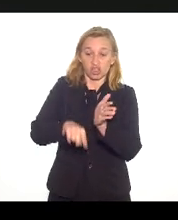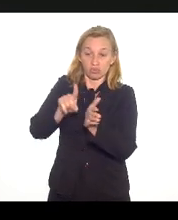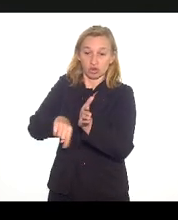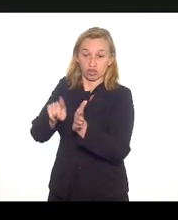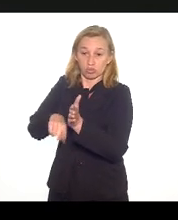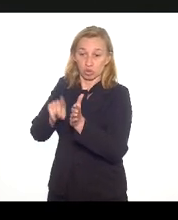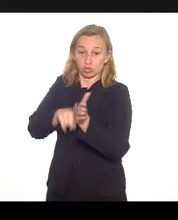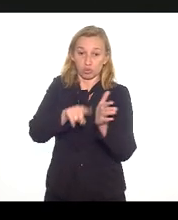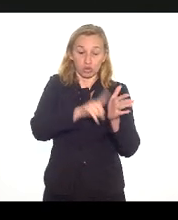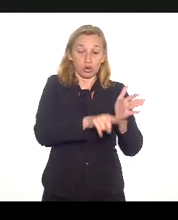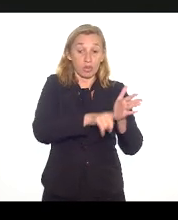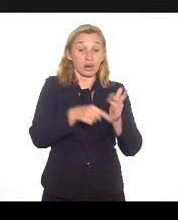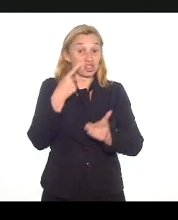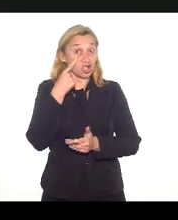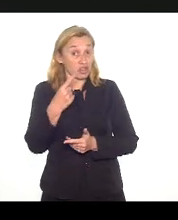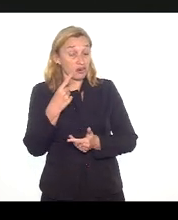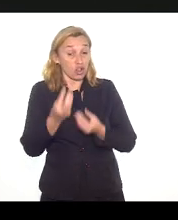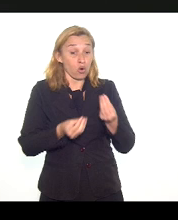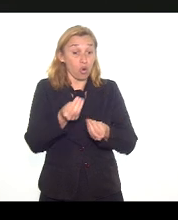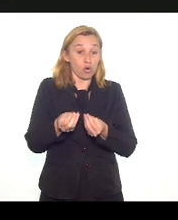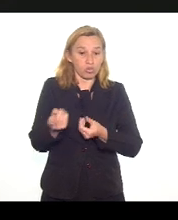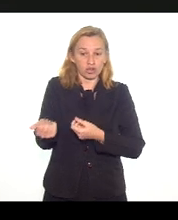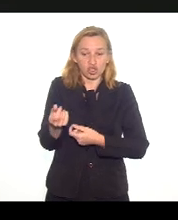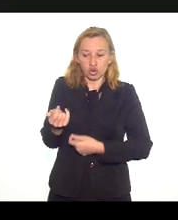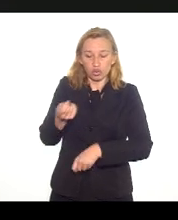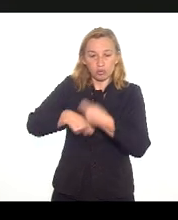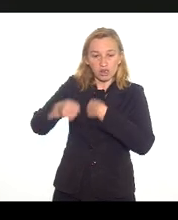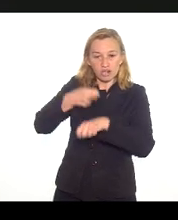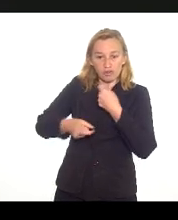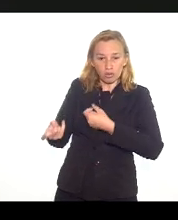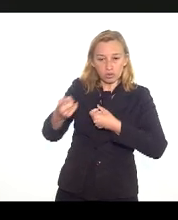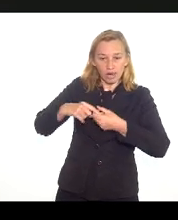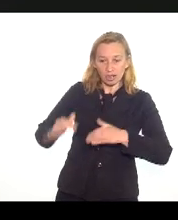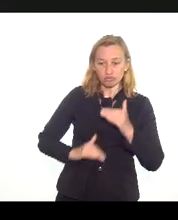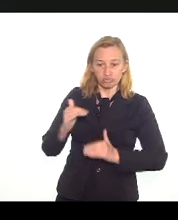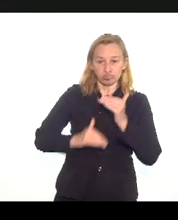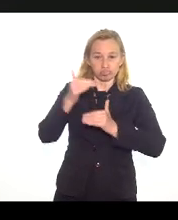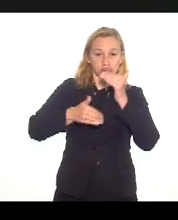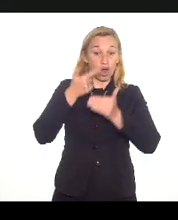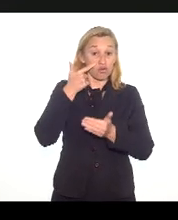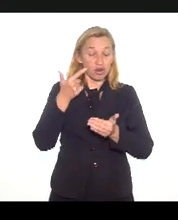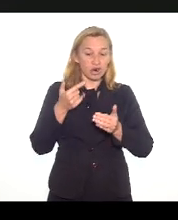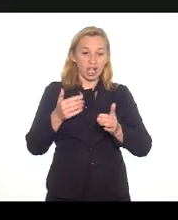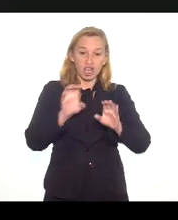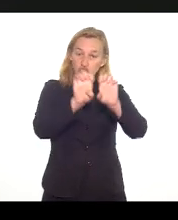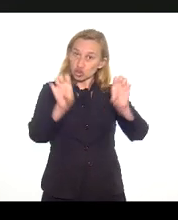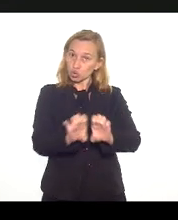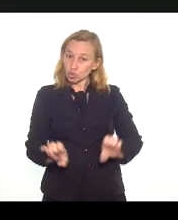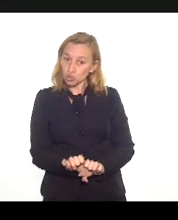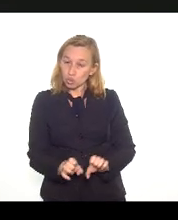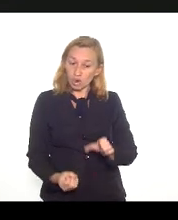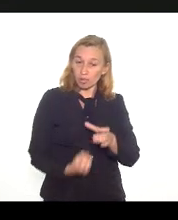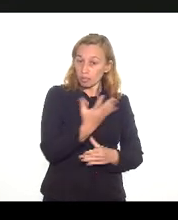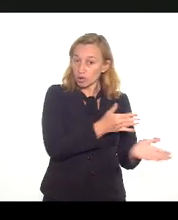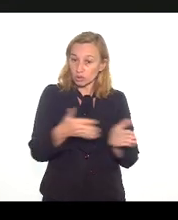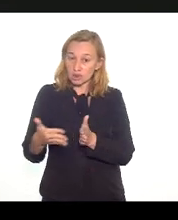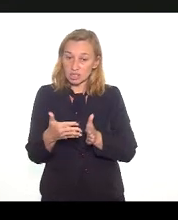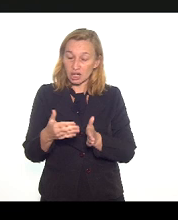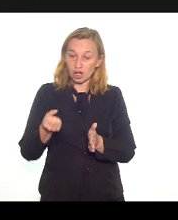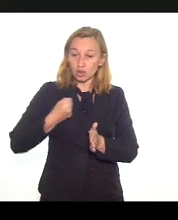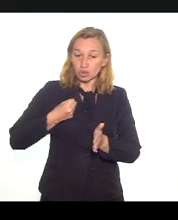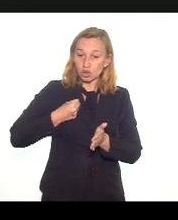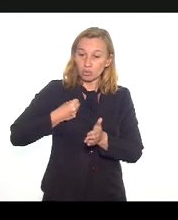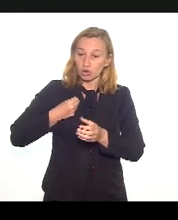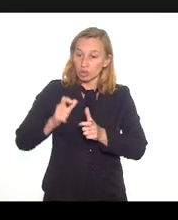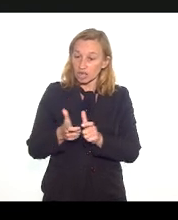vamos ver como é que a gente faz a economia voltar a crescer, como a gente diversifica a estrutura produtiva e aumenta a base para arrecadação